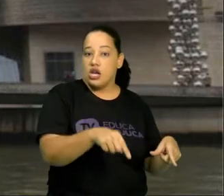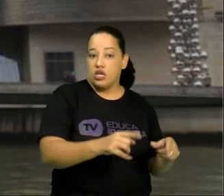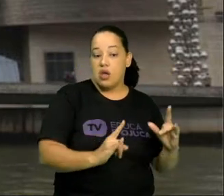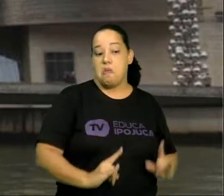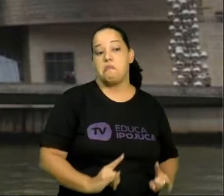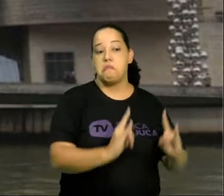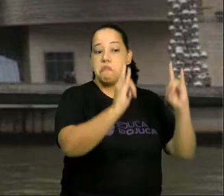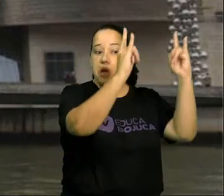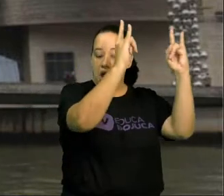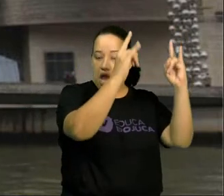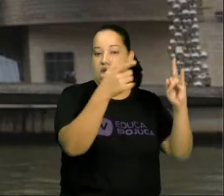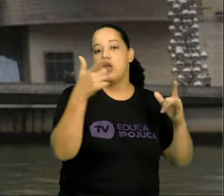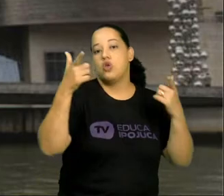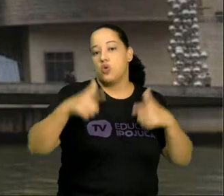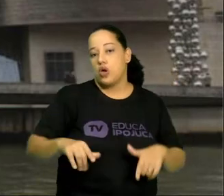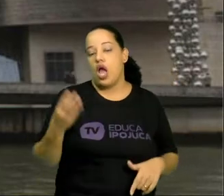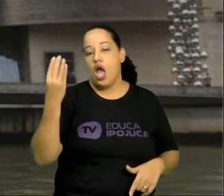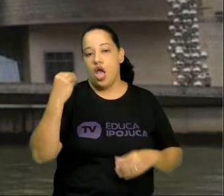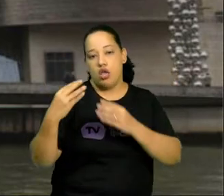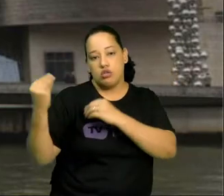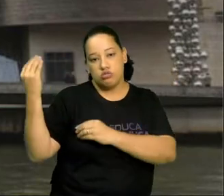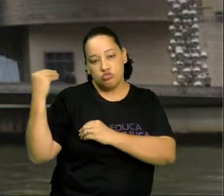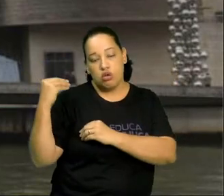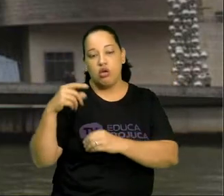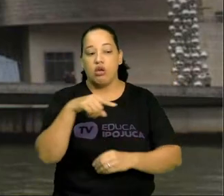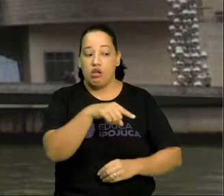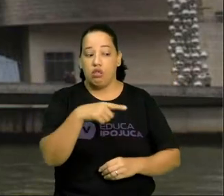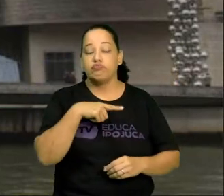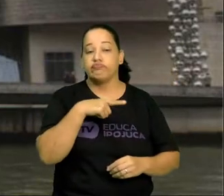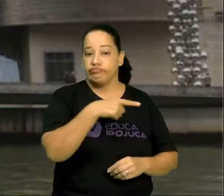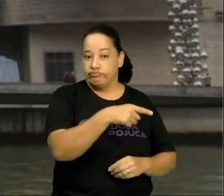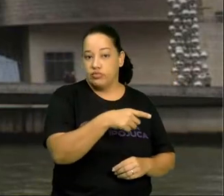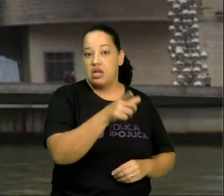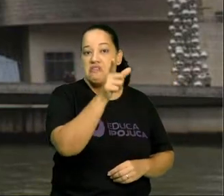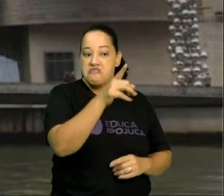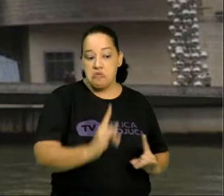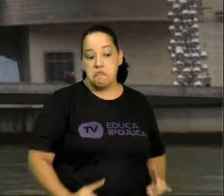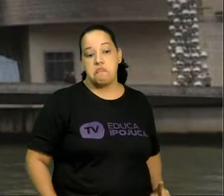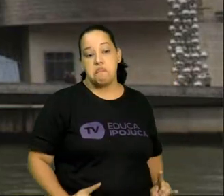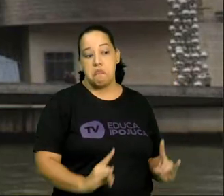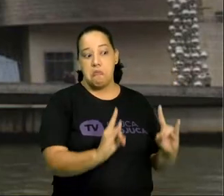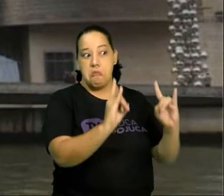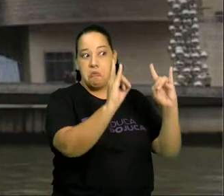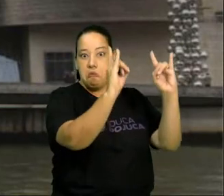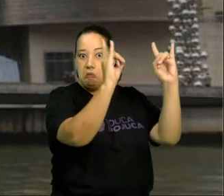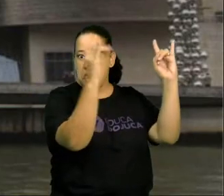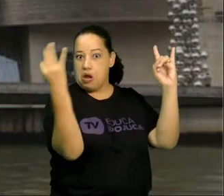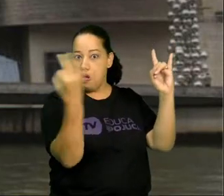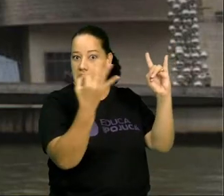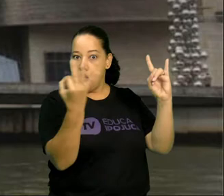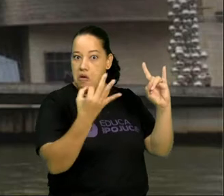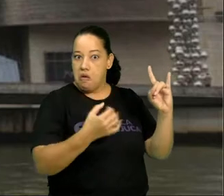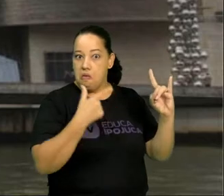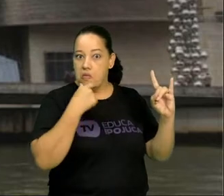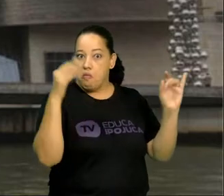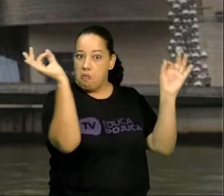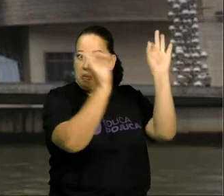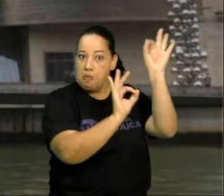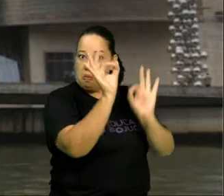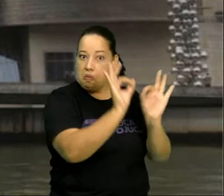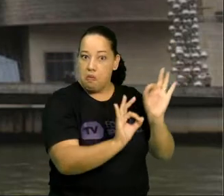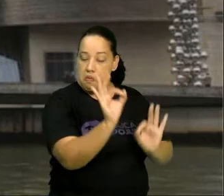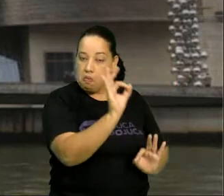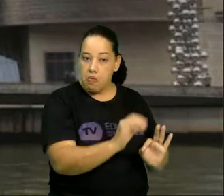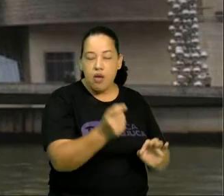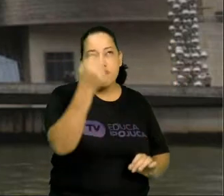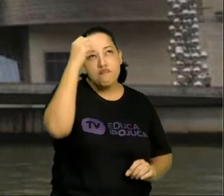na cidade de Bilbao, na Espanha. Ok? Mas vejam que prédio incrível o cara construiu. Ele pensou, ele